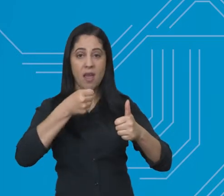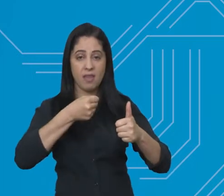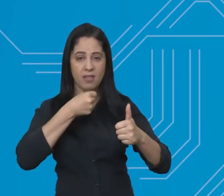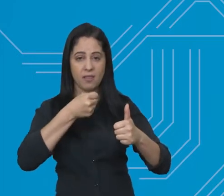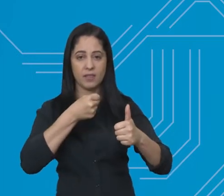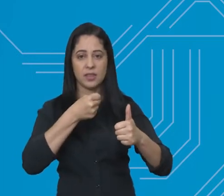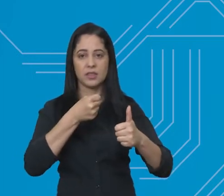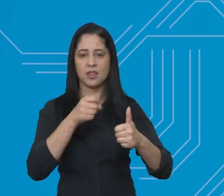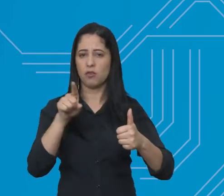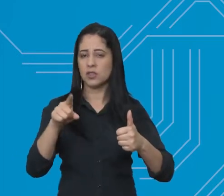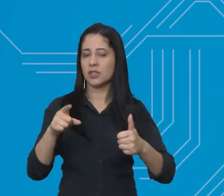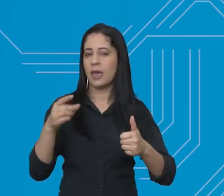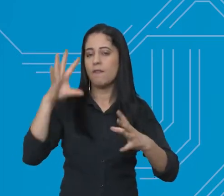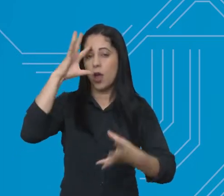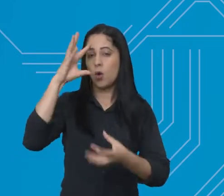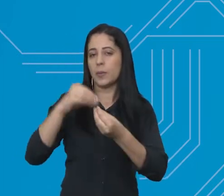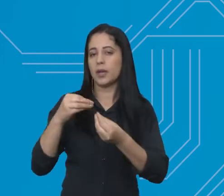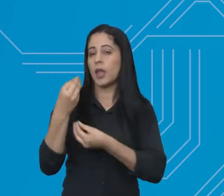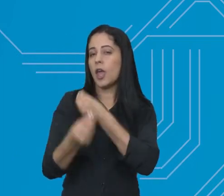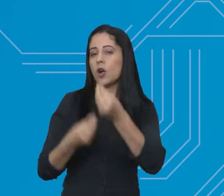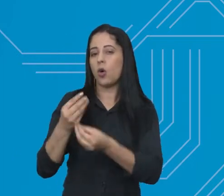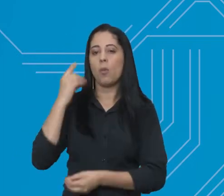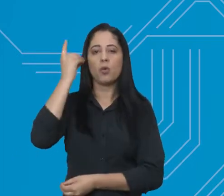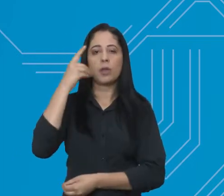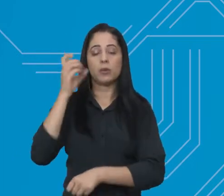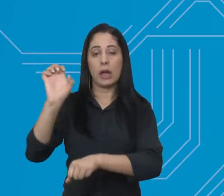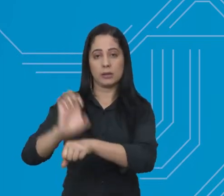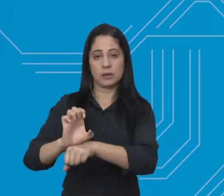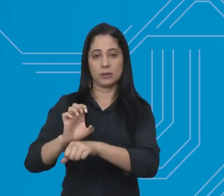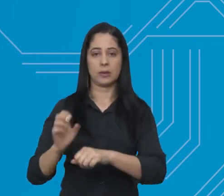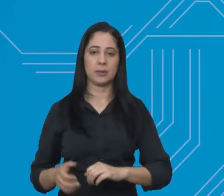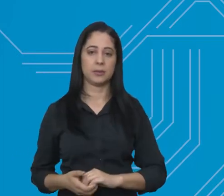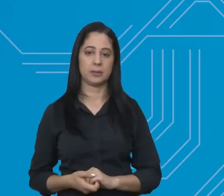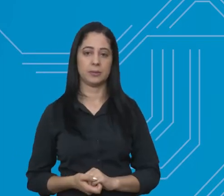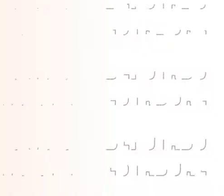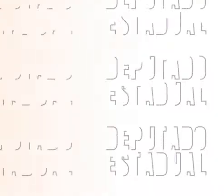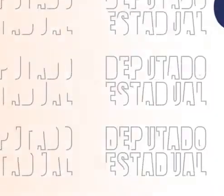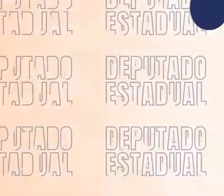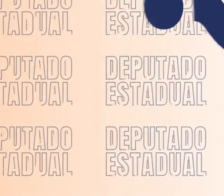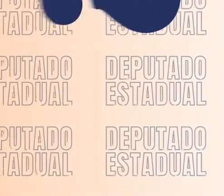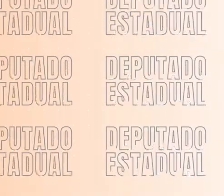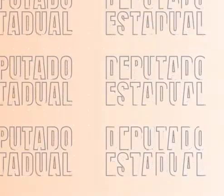Nesta primeira reportagem, você vai conhecer o que faz um deputado estadual.